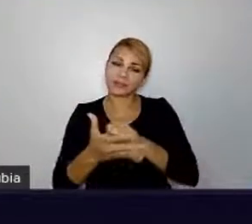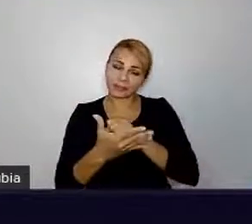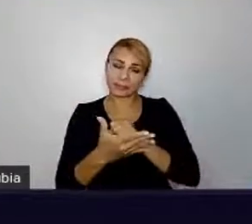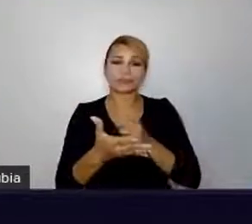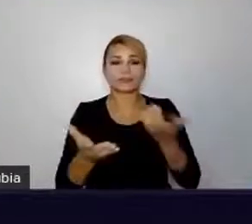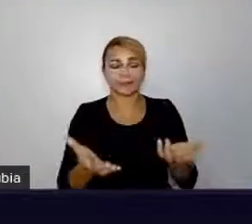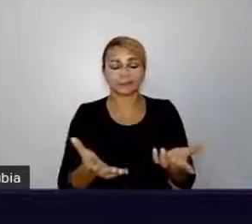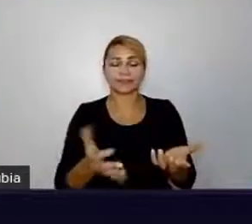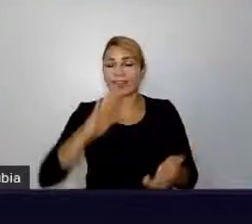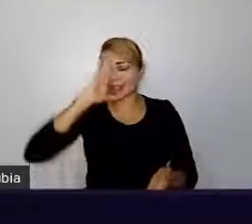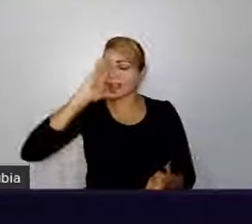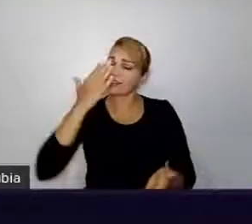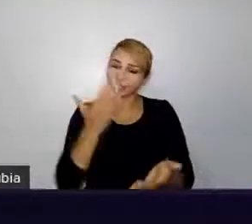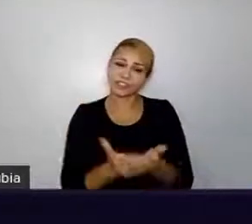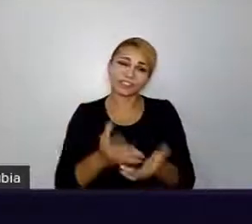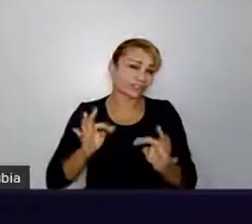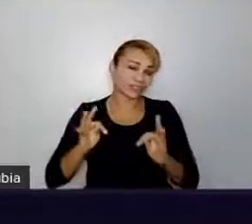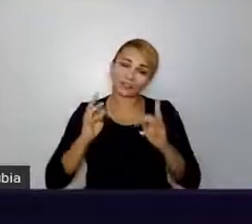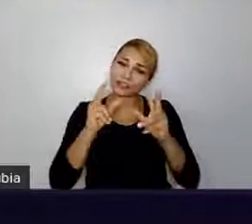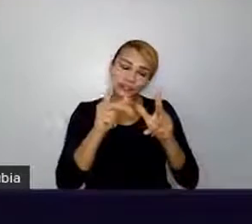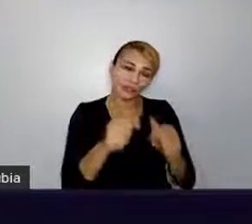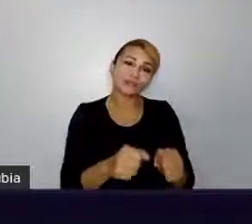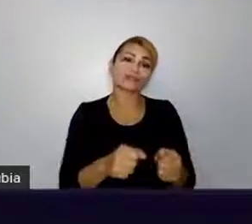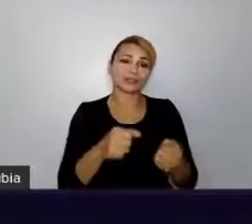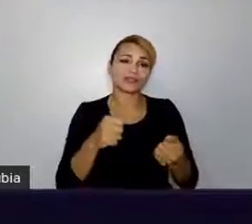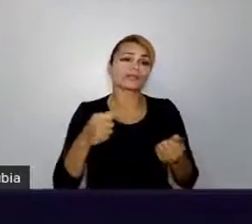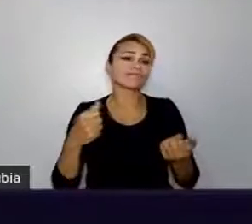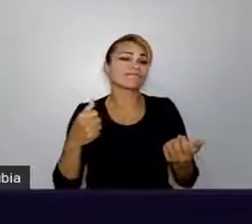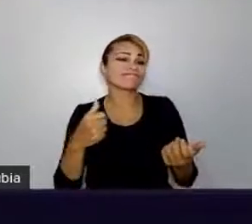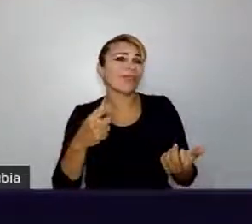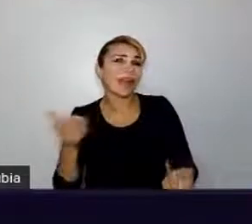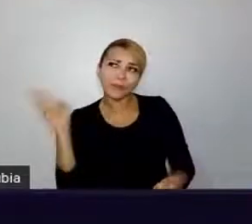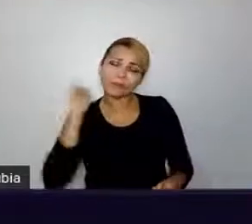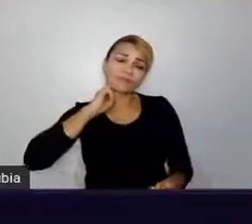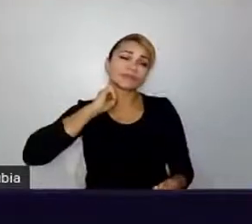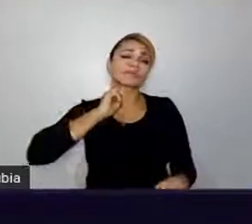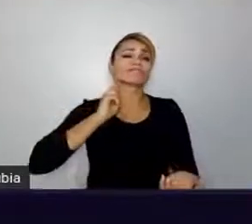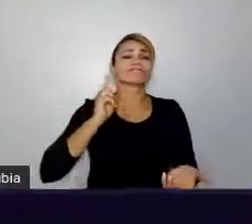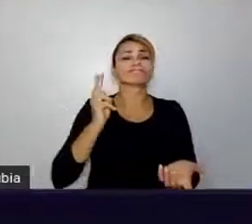conhece alguém que foi vítima de alguma maneira ou outra do ano de 2020.